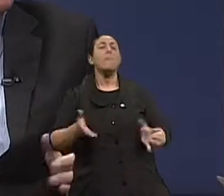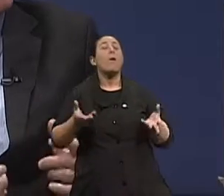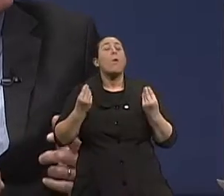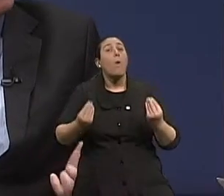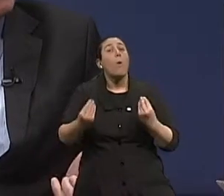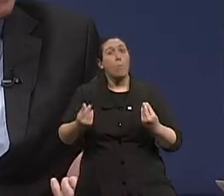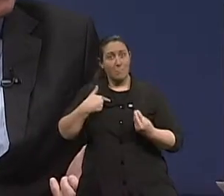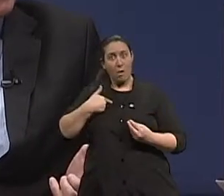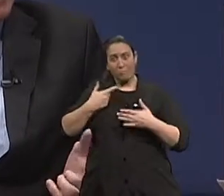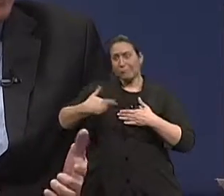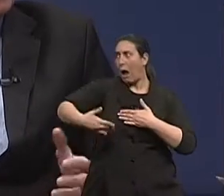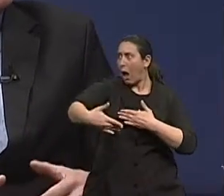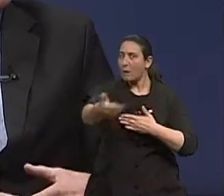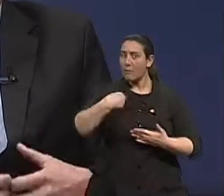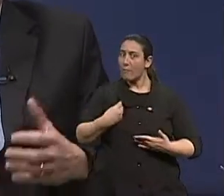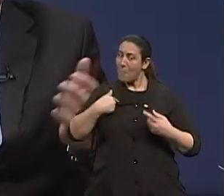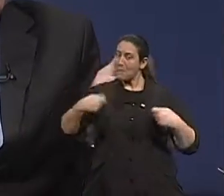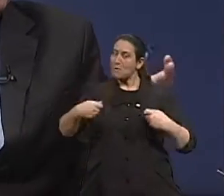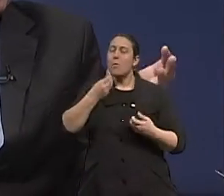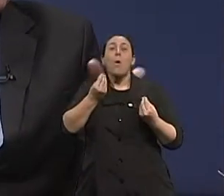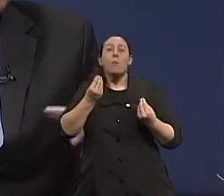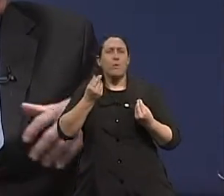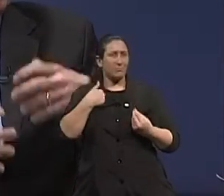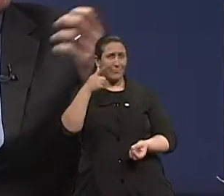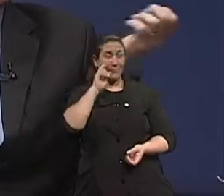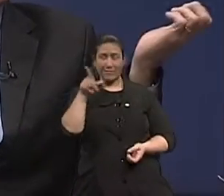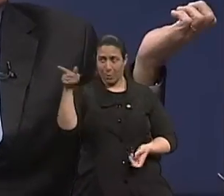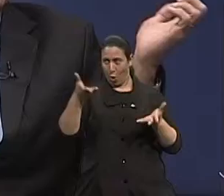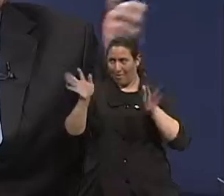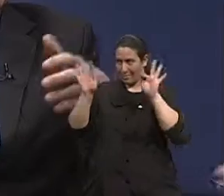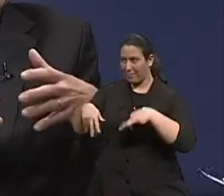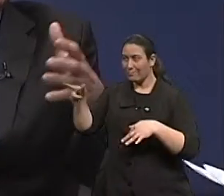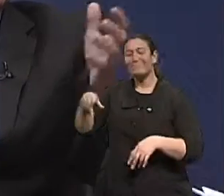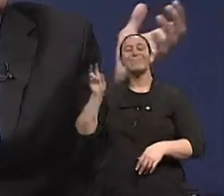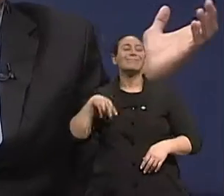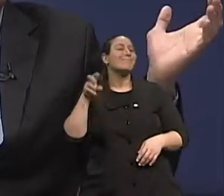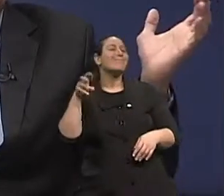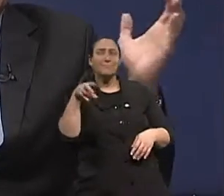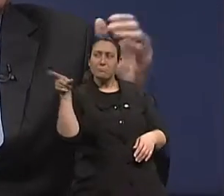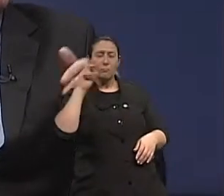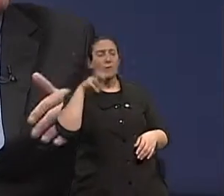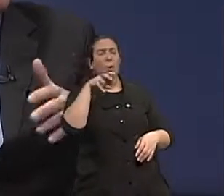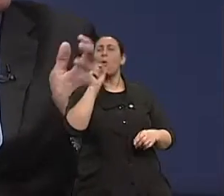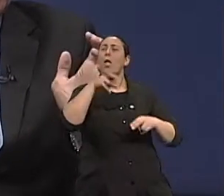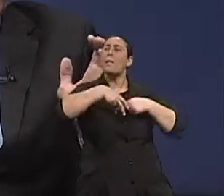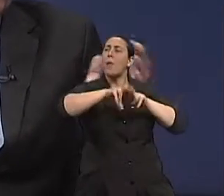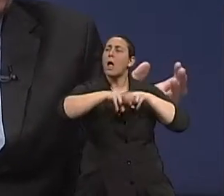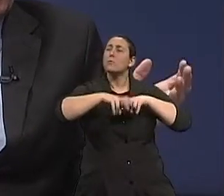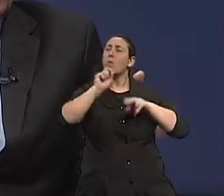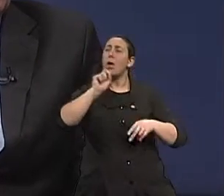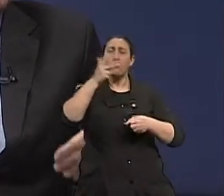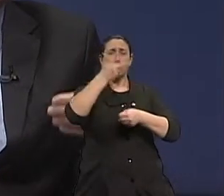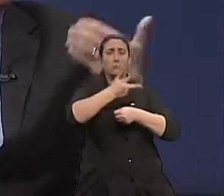melhor, já que eu vou viver mais, né? E é só olhar para o lado, se a gente sair aqui do estúdio e olharmos aqui, nas praças, a população de